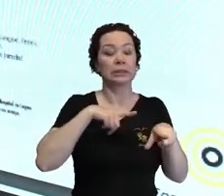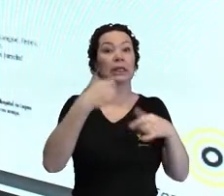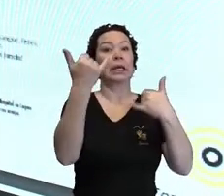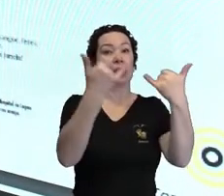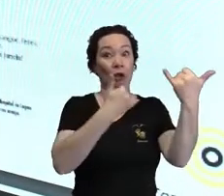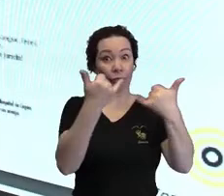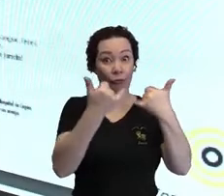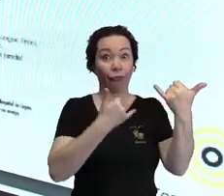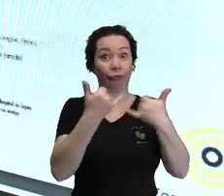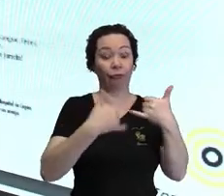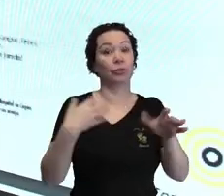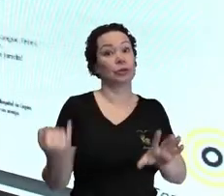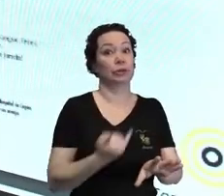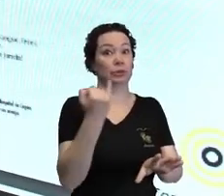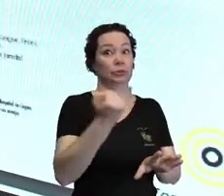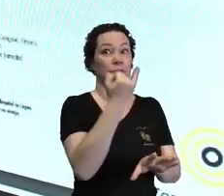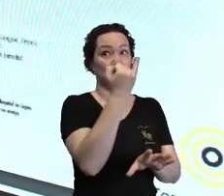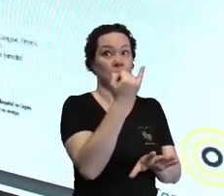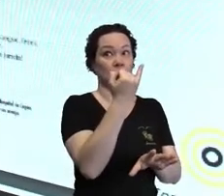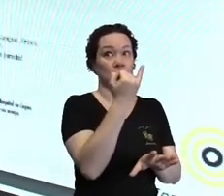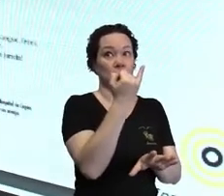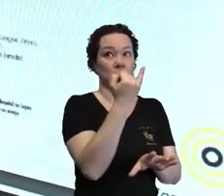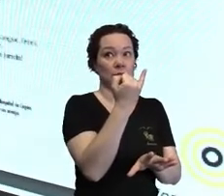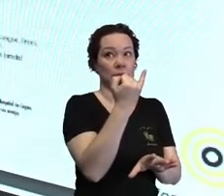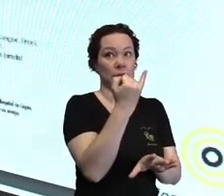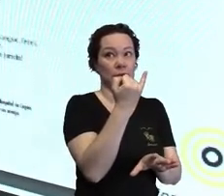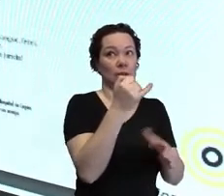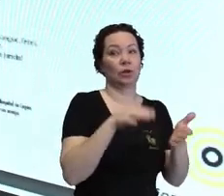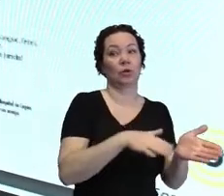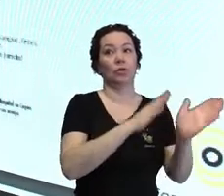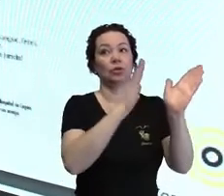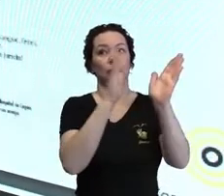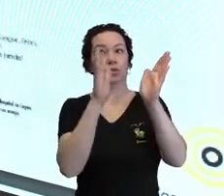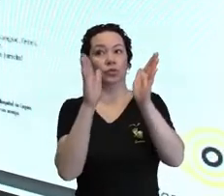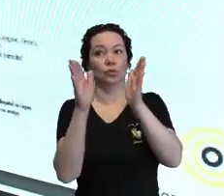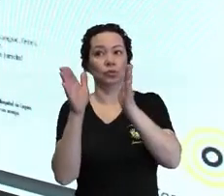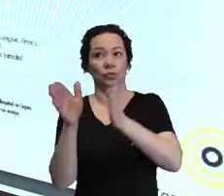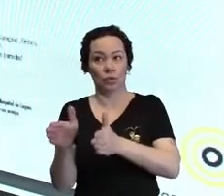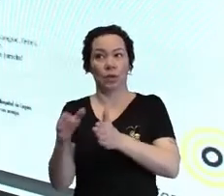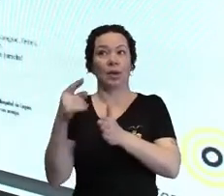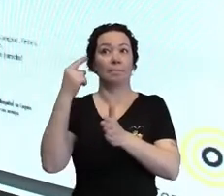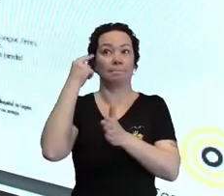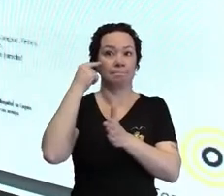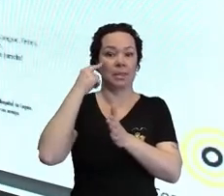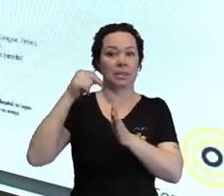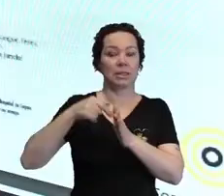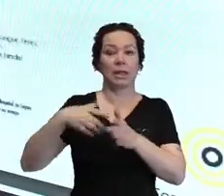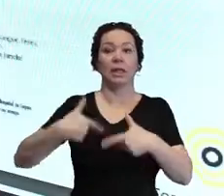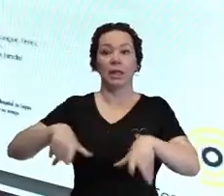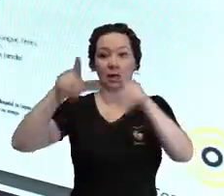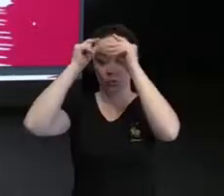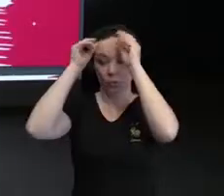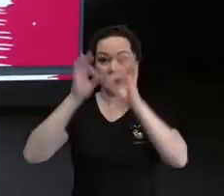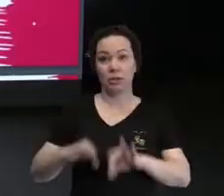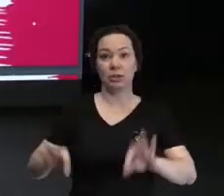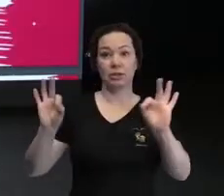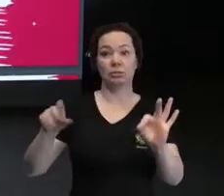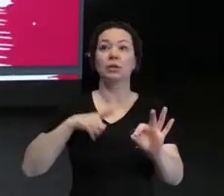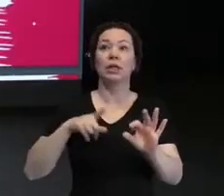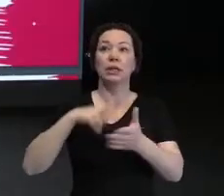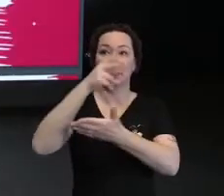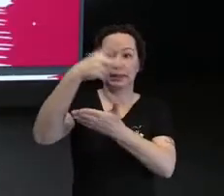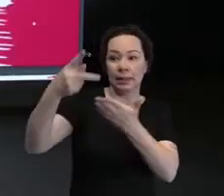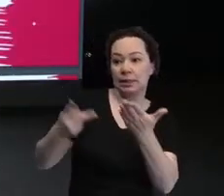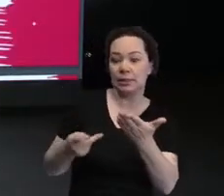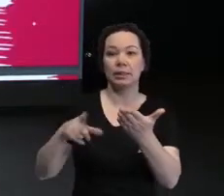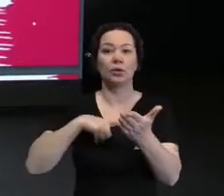extremamente importantes. E aí, quando a gente pensa ele no formato linguagem simples, a gente tem imagens,